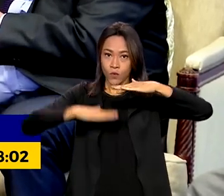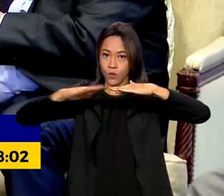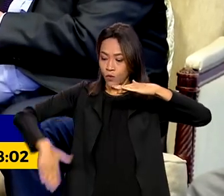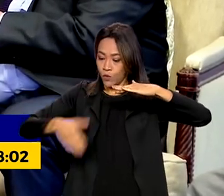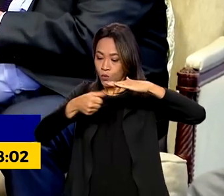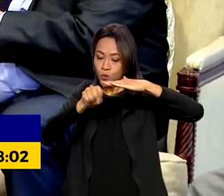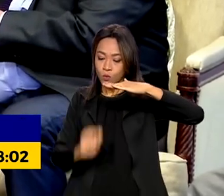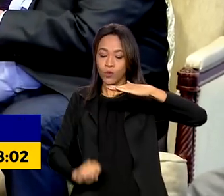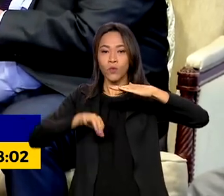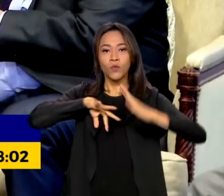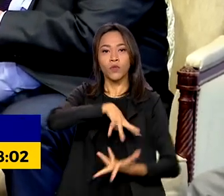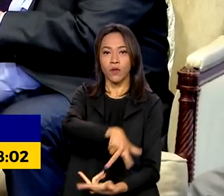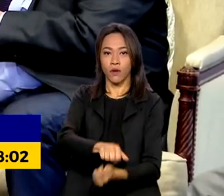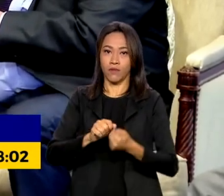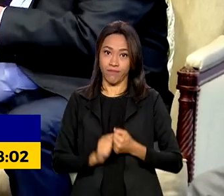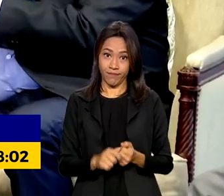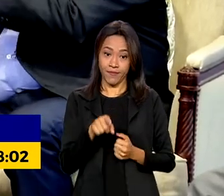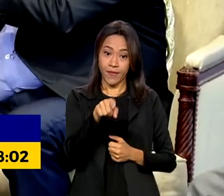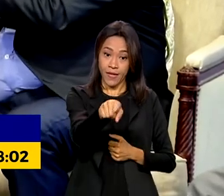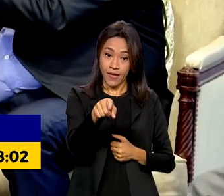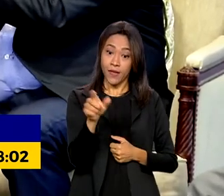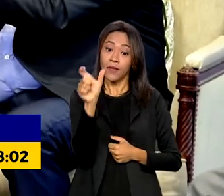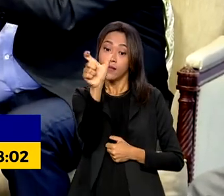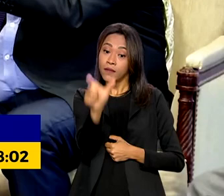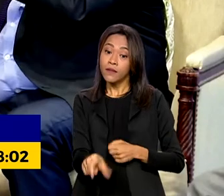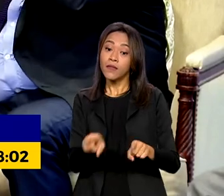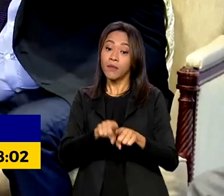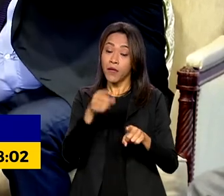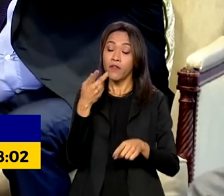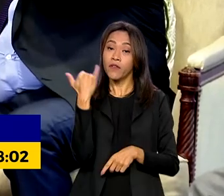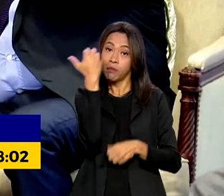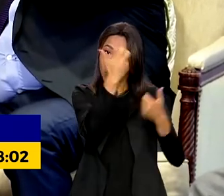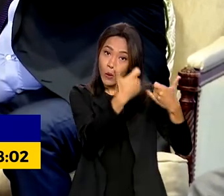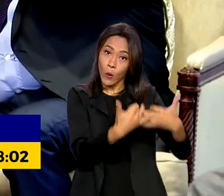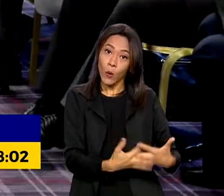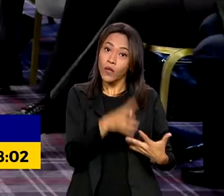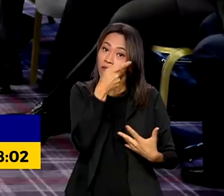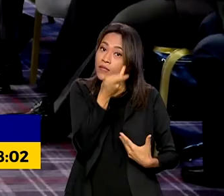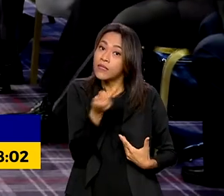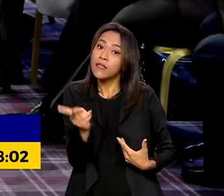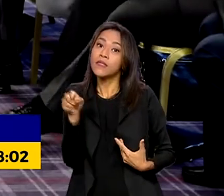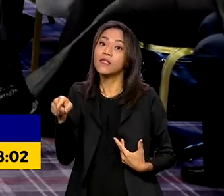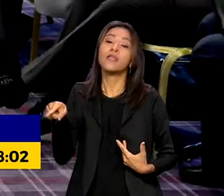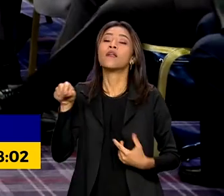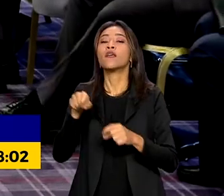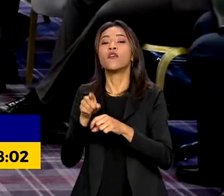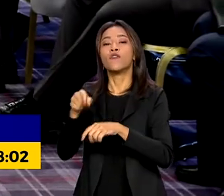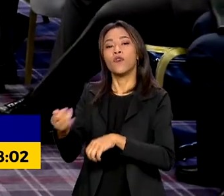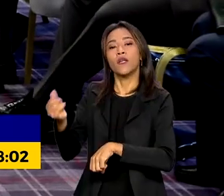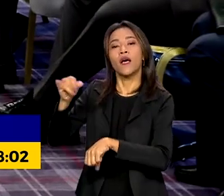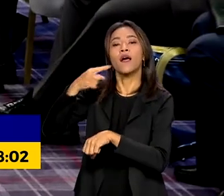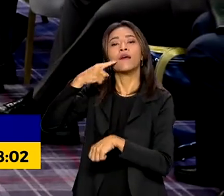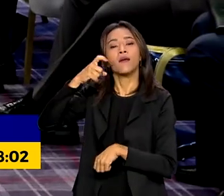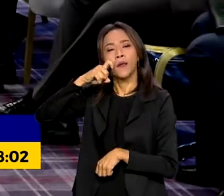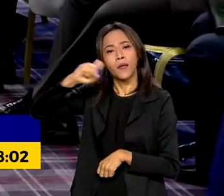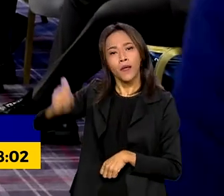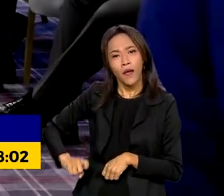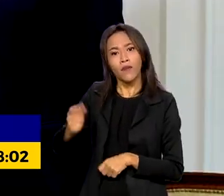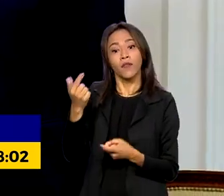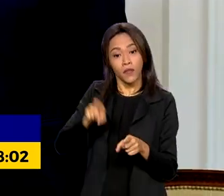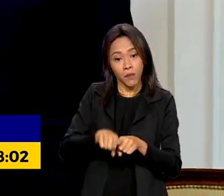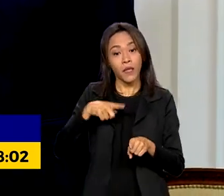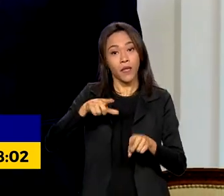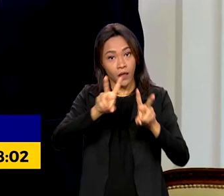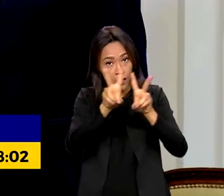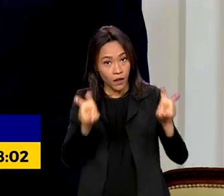Ramamposa, contou sobre a visita que fez a Kiev, na Ucrânia, e a São Petersburgo, na Rússia. Na pauta, também o grupo dos BRICS.